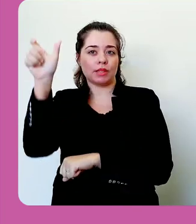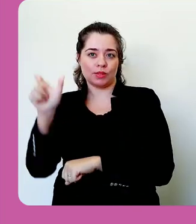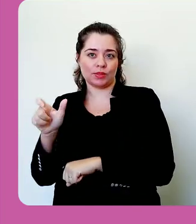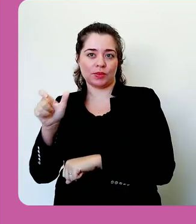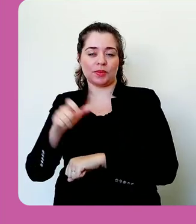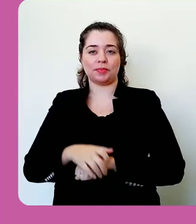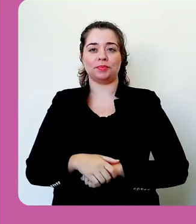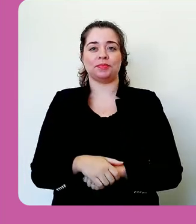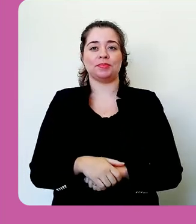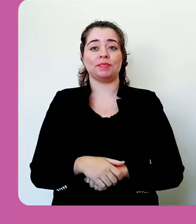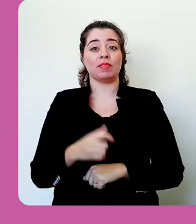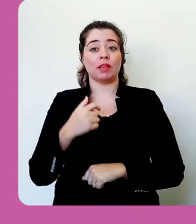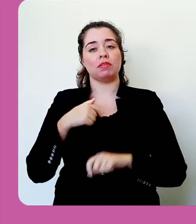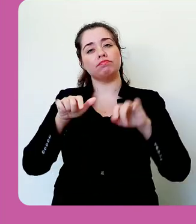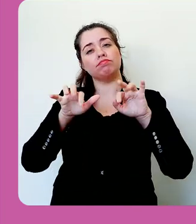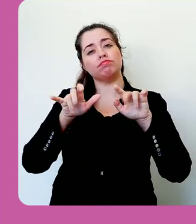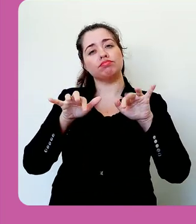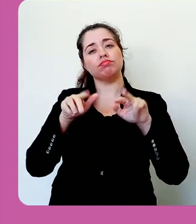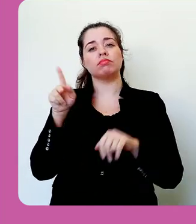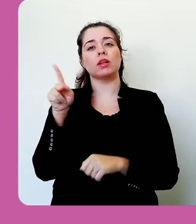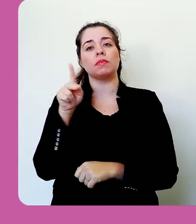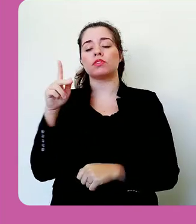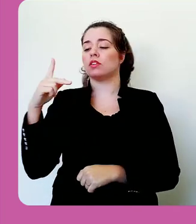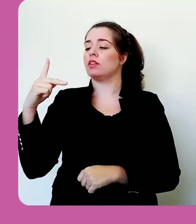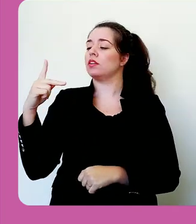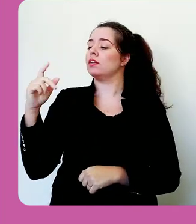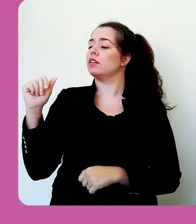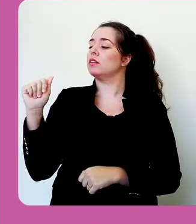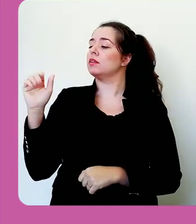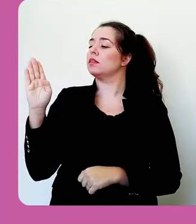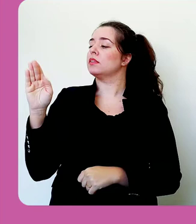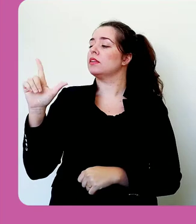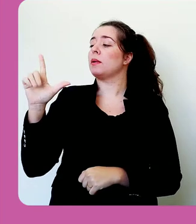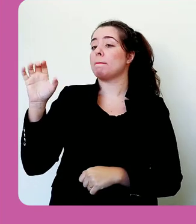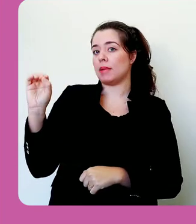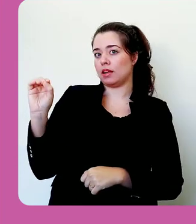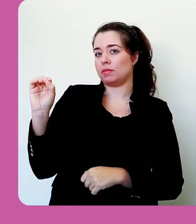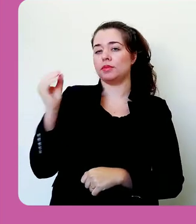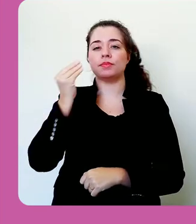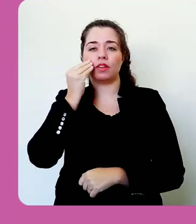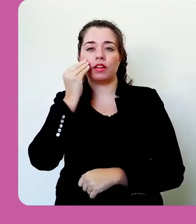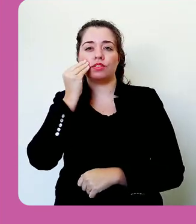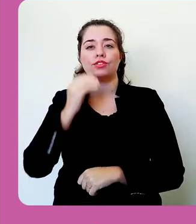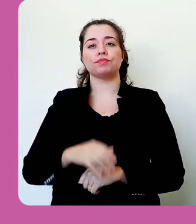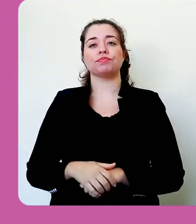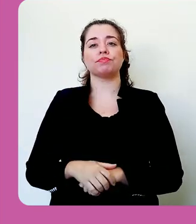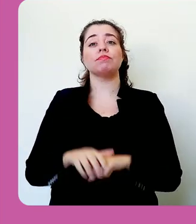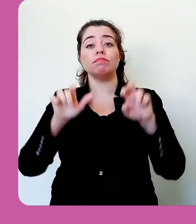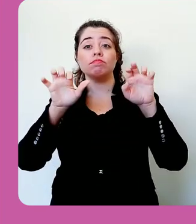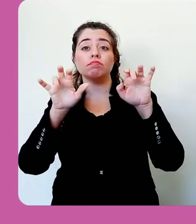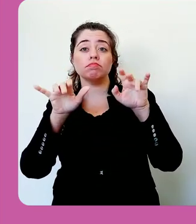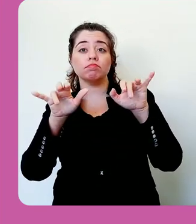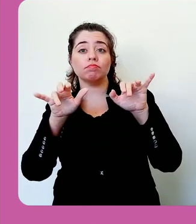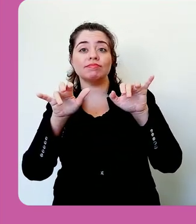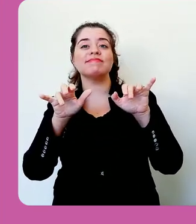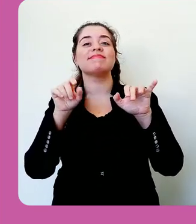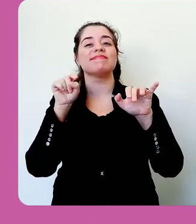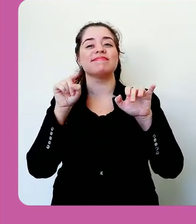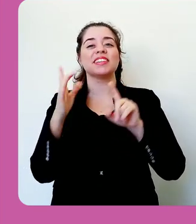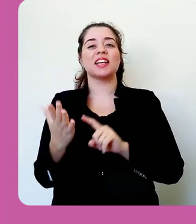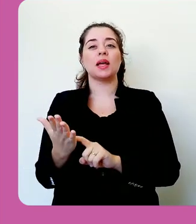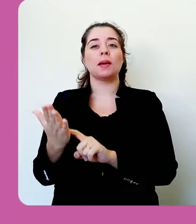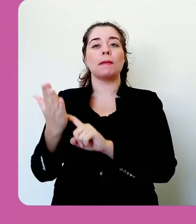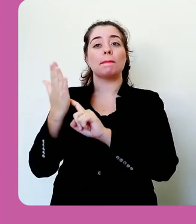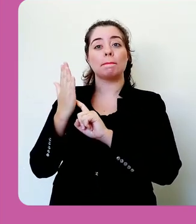busca por um determinado usuário. Então, vou buscar o professor Pablo, Pablo Andretta. Ao